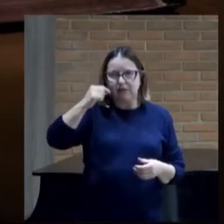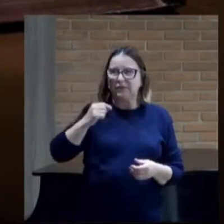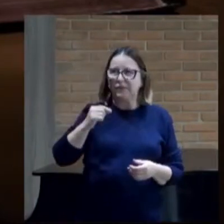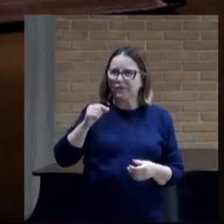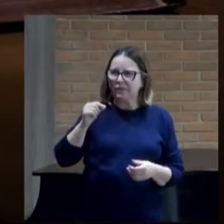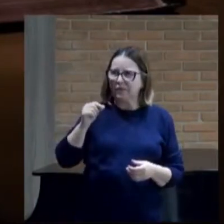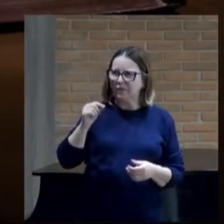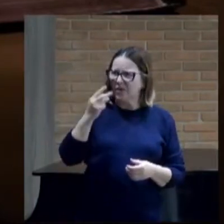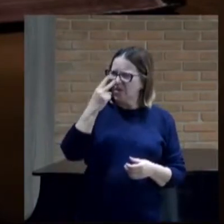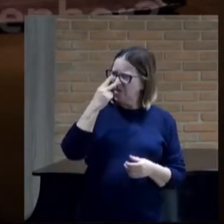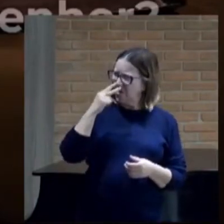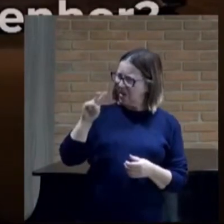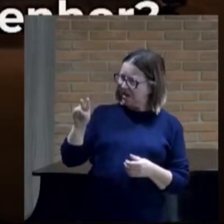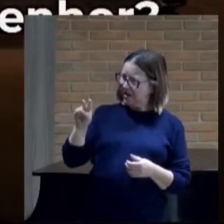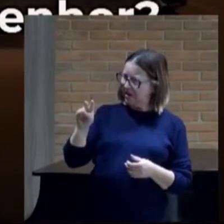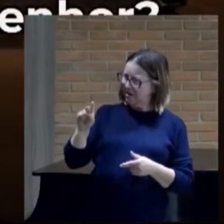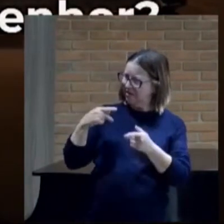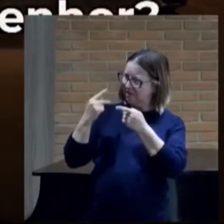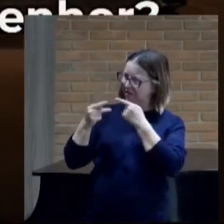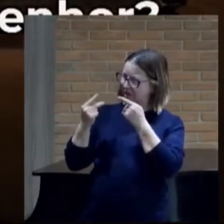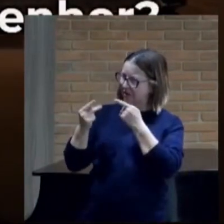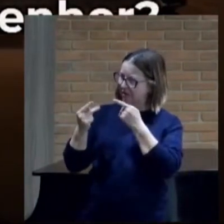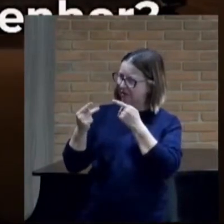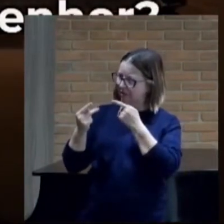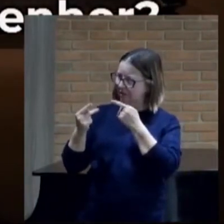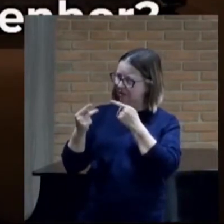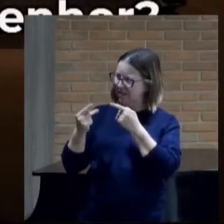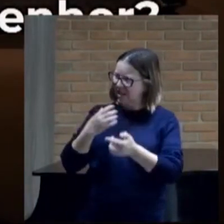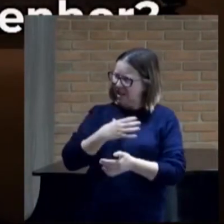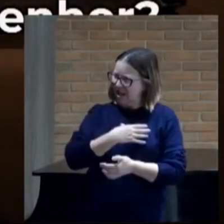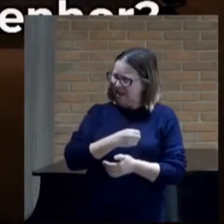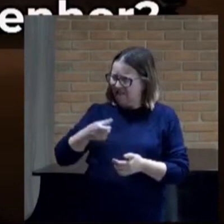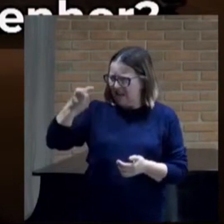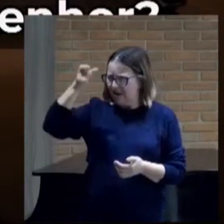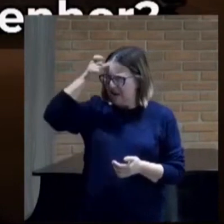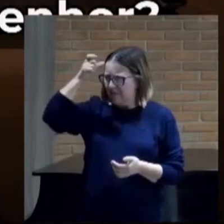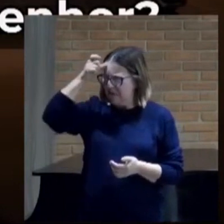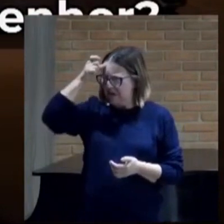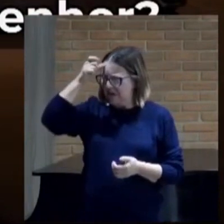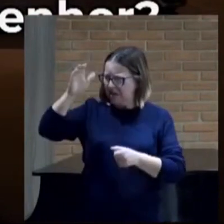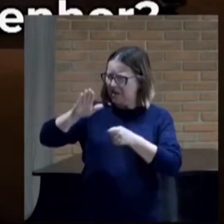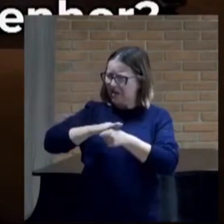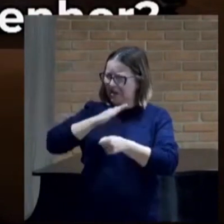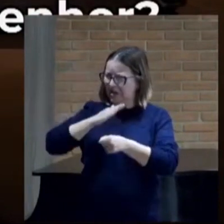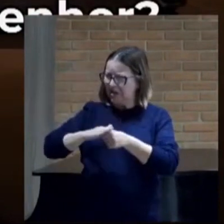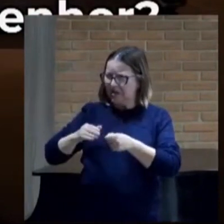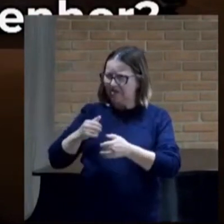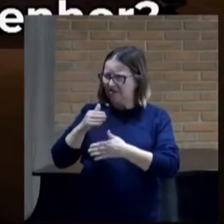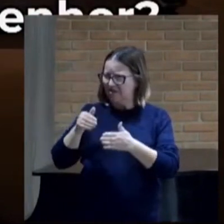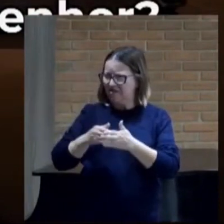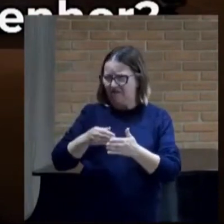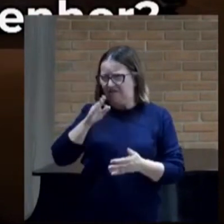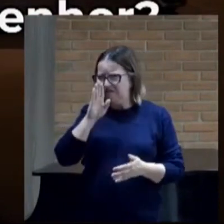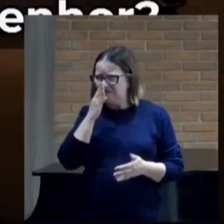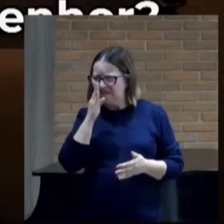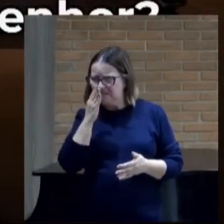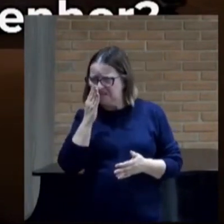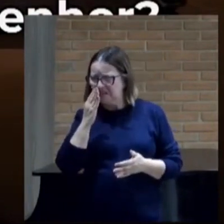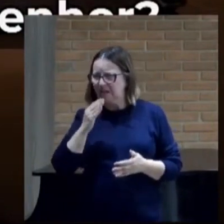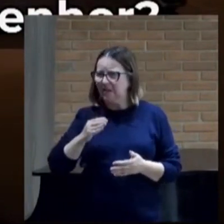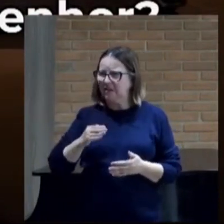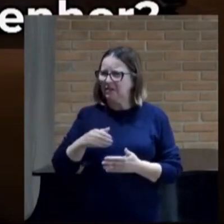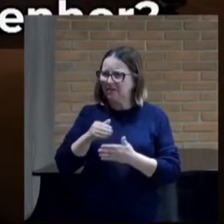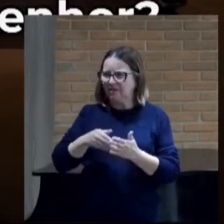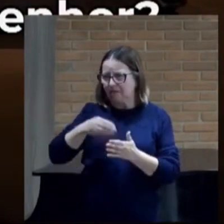nele os olhos, disse, ó filho do diabo, cheio de todo engano, e de